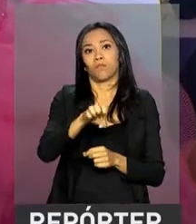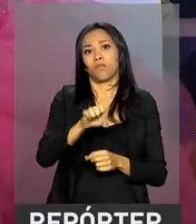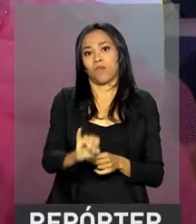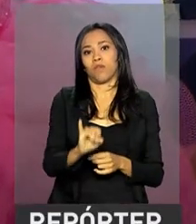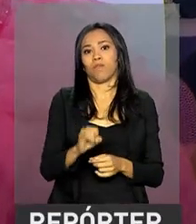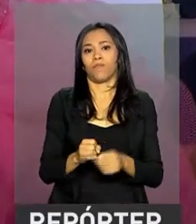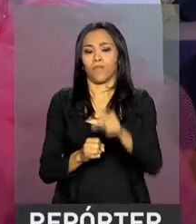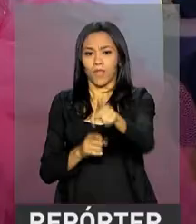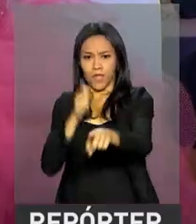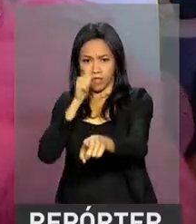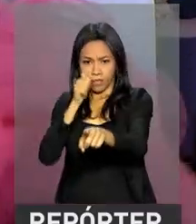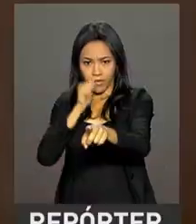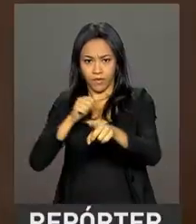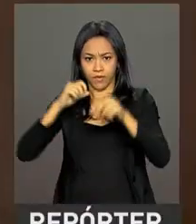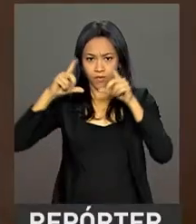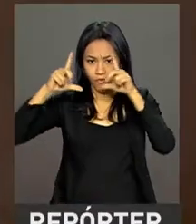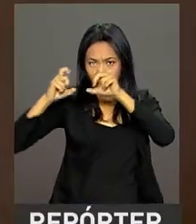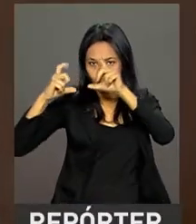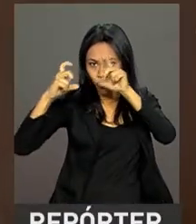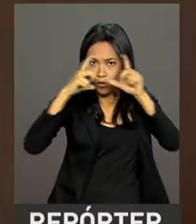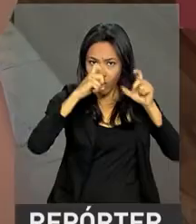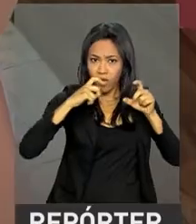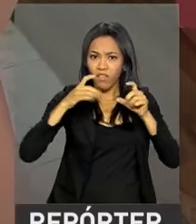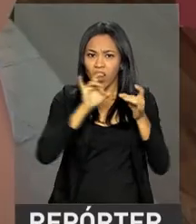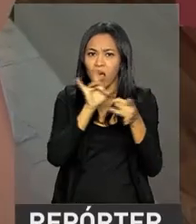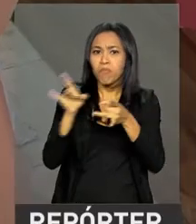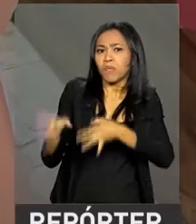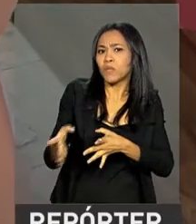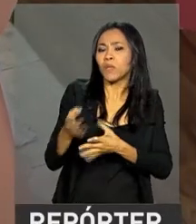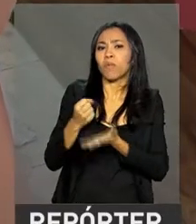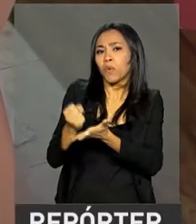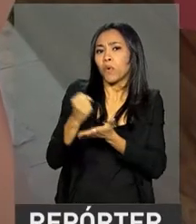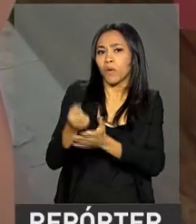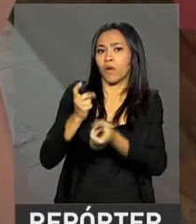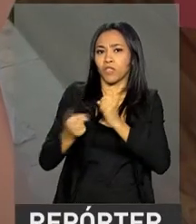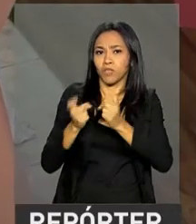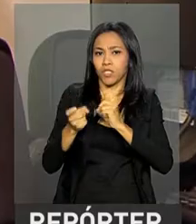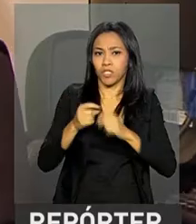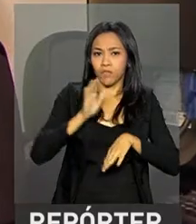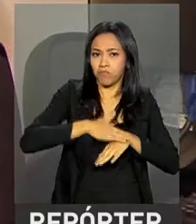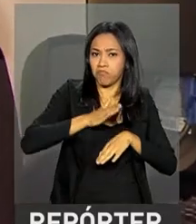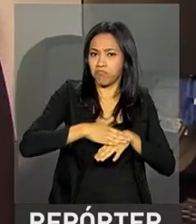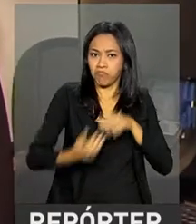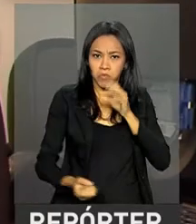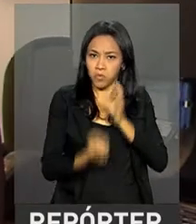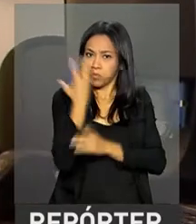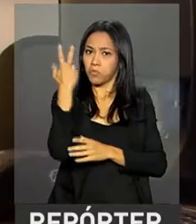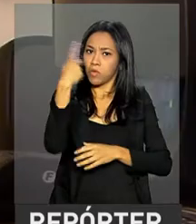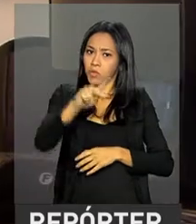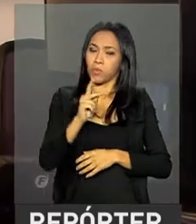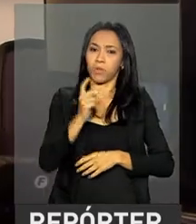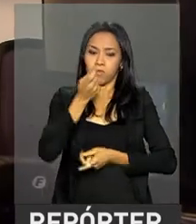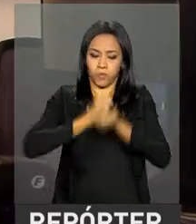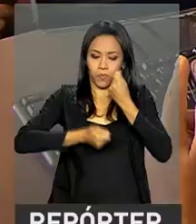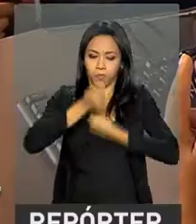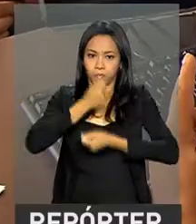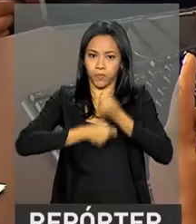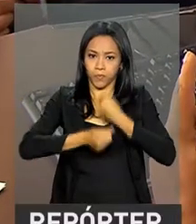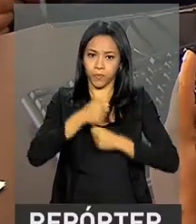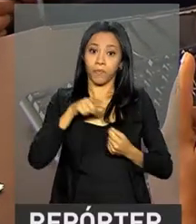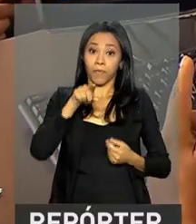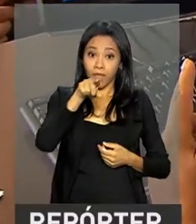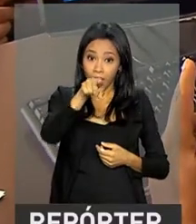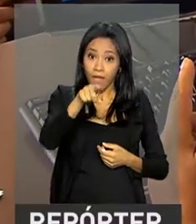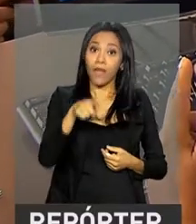Esta fotógrafa deixou o emprego de auxiliar administrativa para começar o próprio negócio. Em junho de 2009, ela